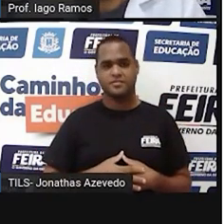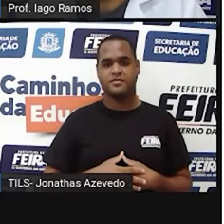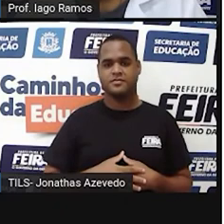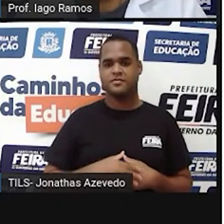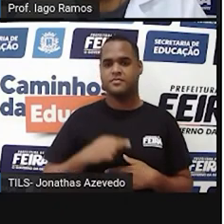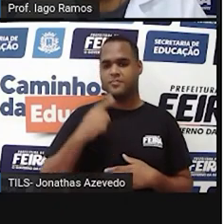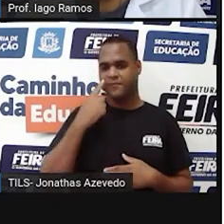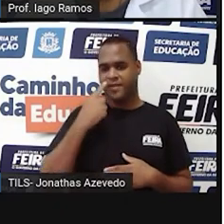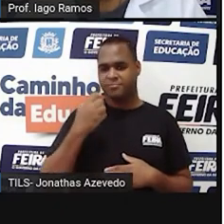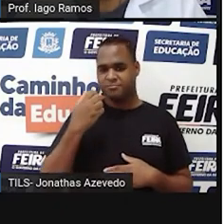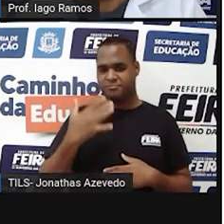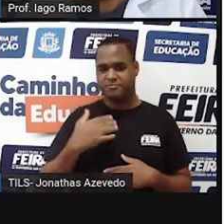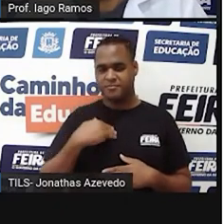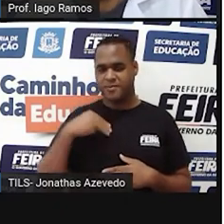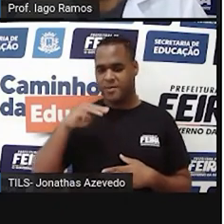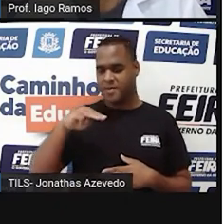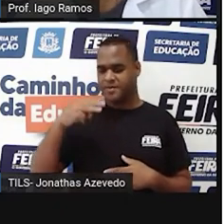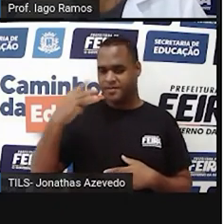é o padrão.